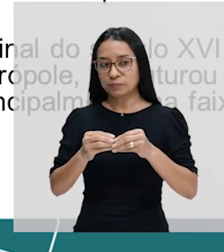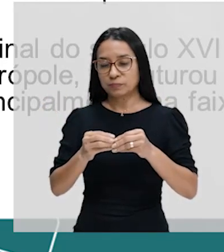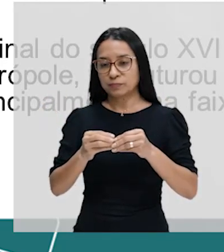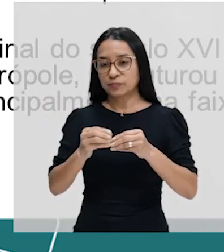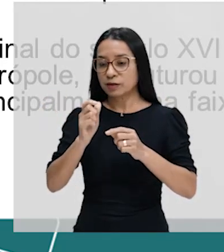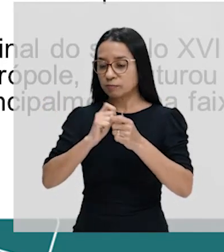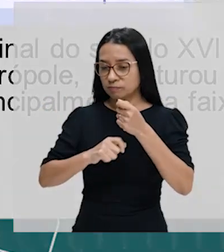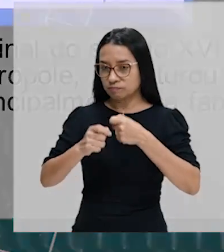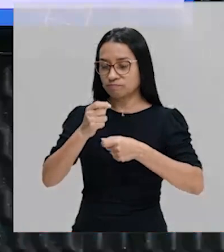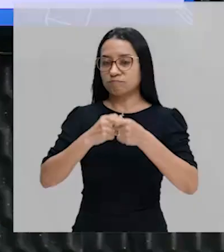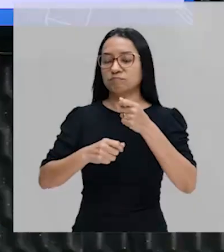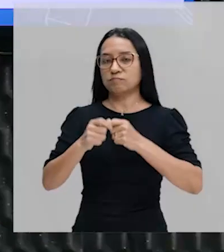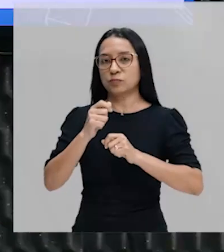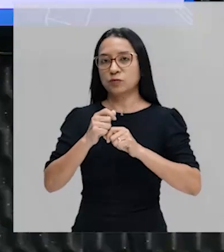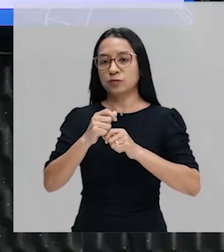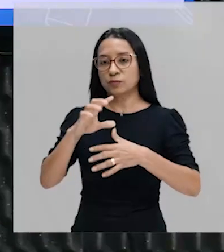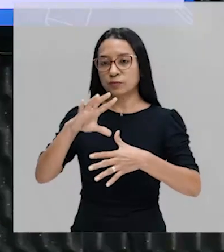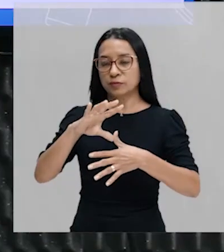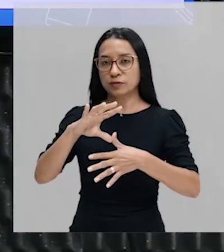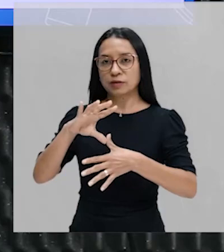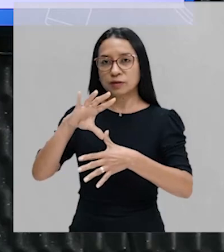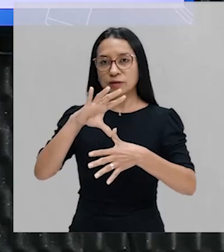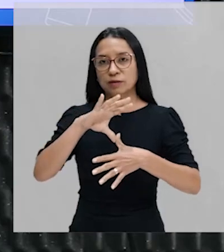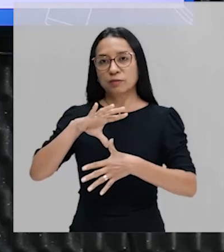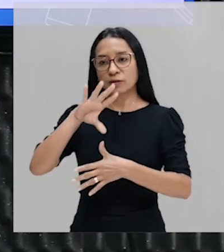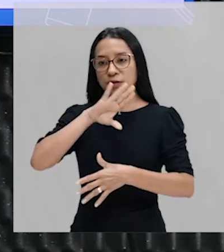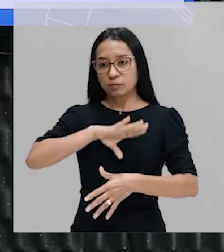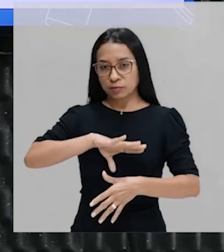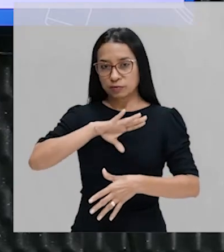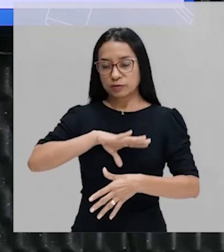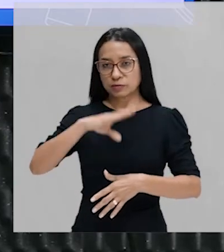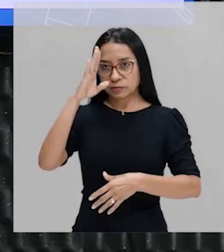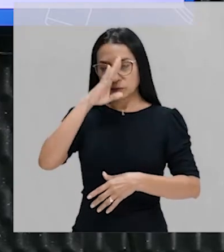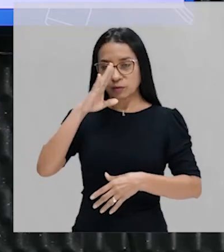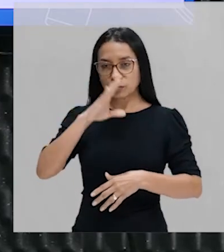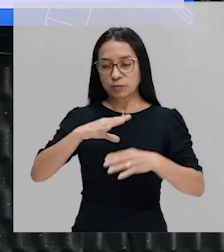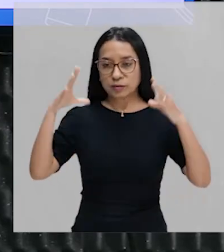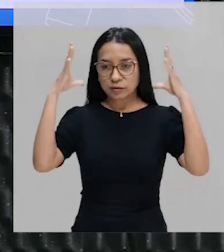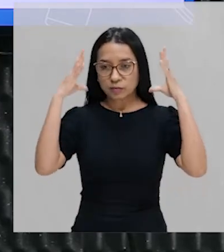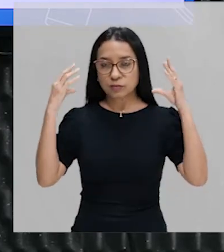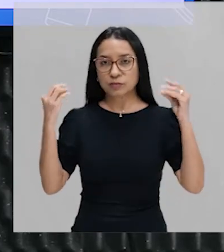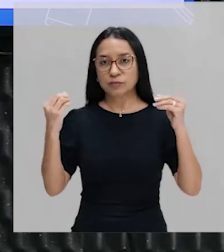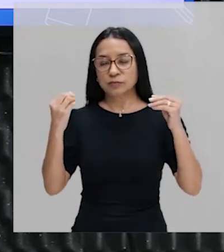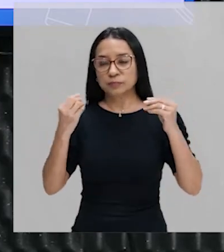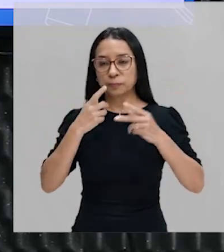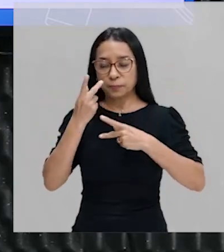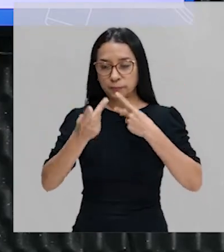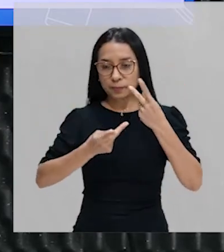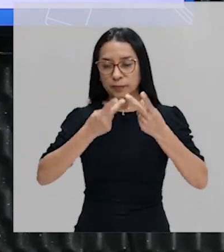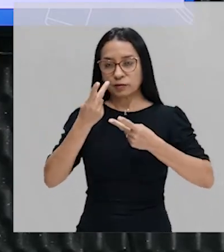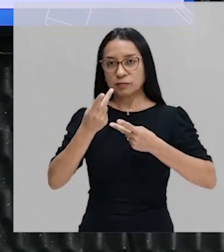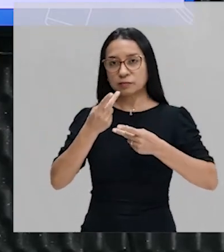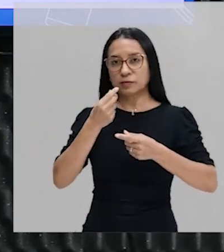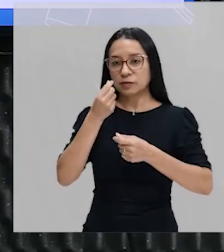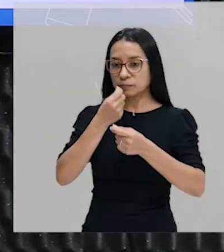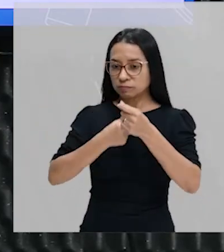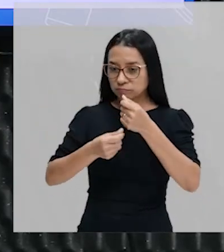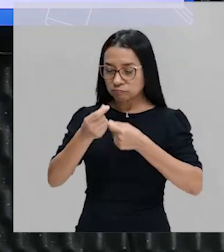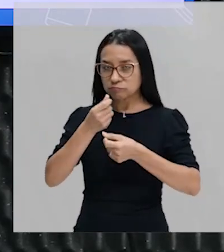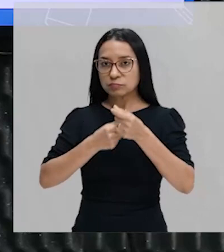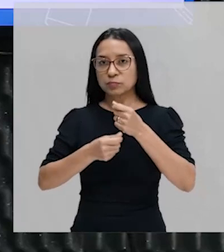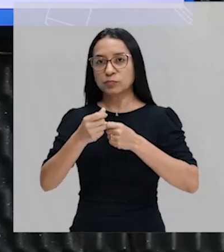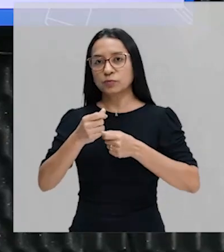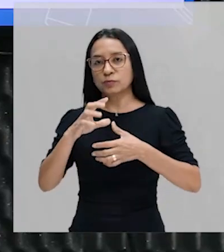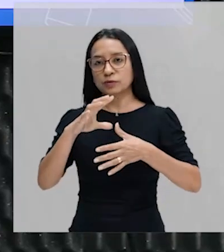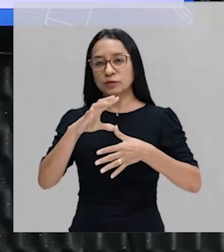América Portuguesa e o Brasil holandês. Porque quando você fala da economia na América Portuguesa,